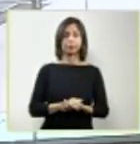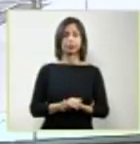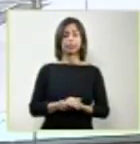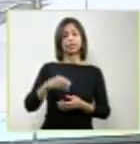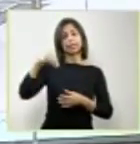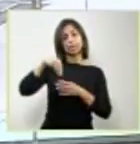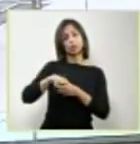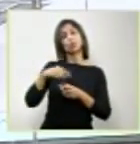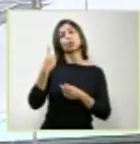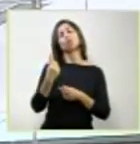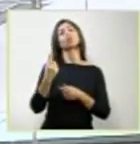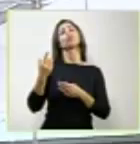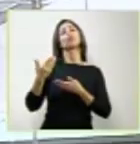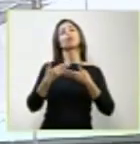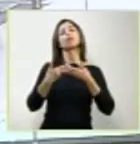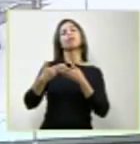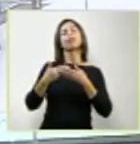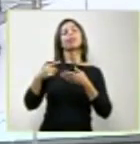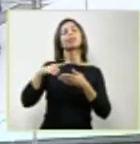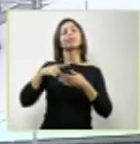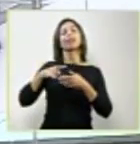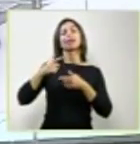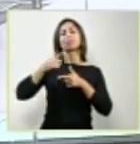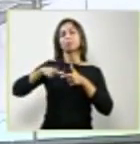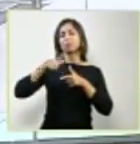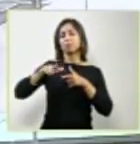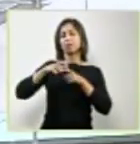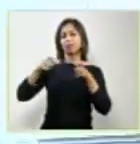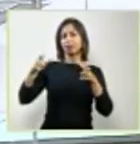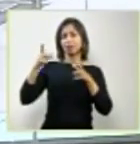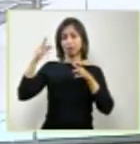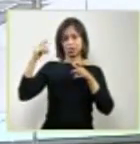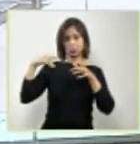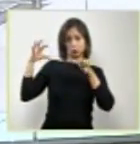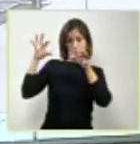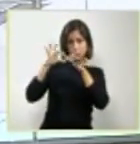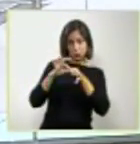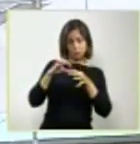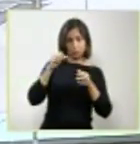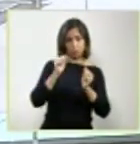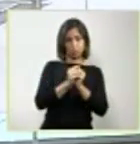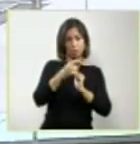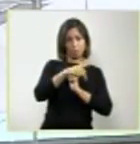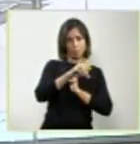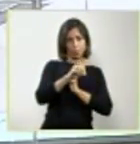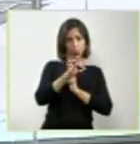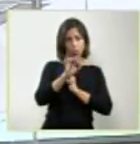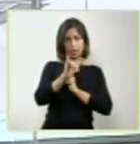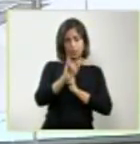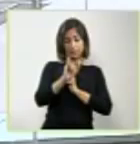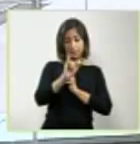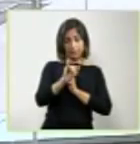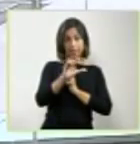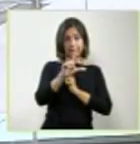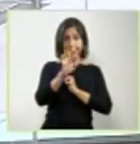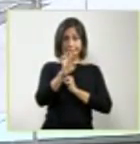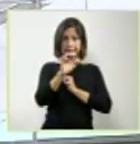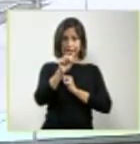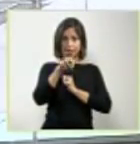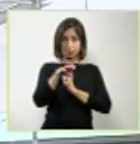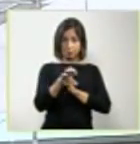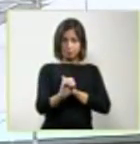feto inviável, portador de anencefalia, com essa associação com o poliidrâminio e a maior possibilidade de toxemia